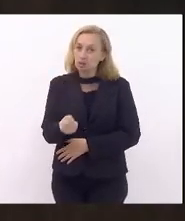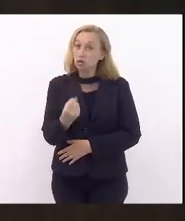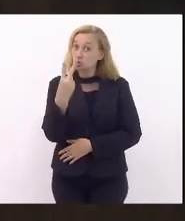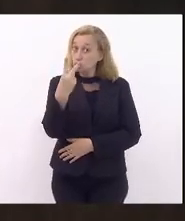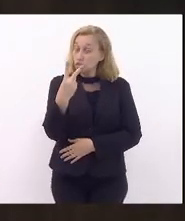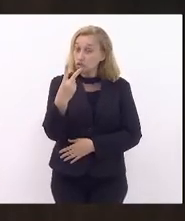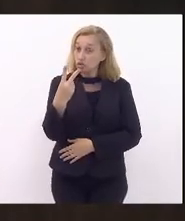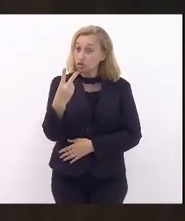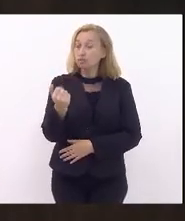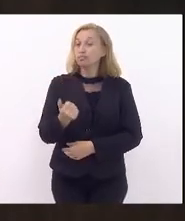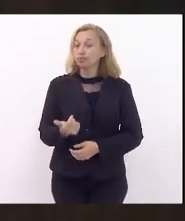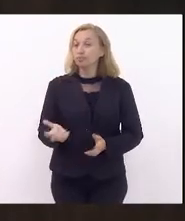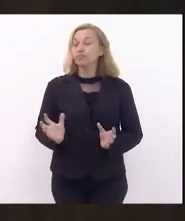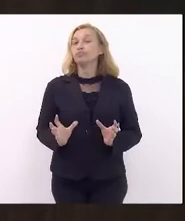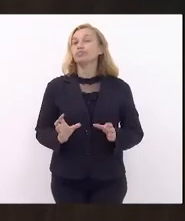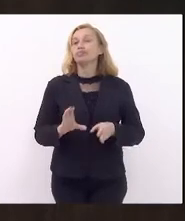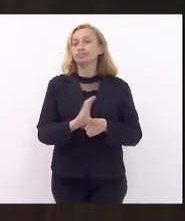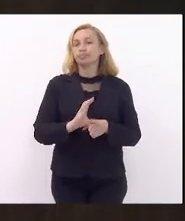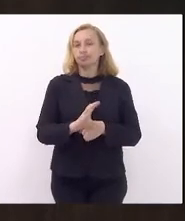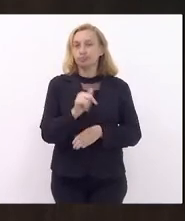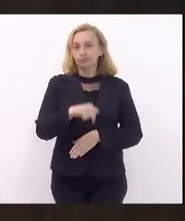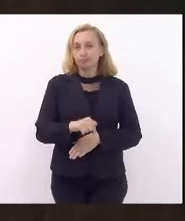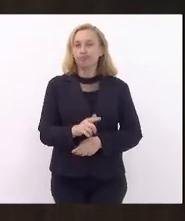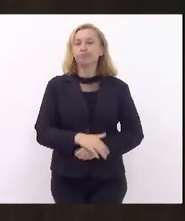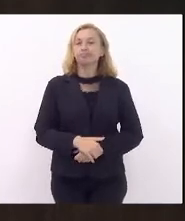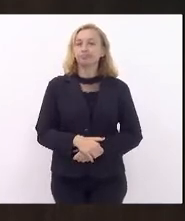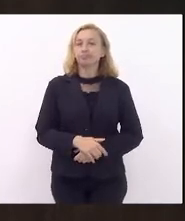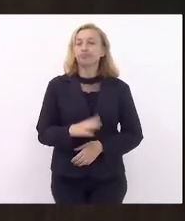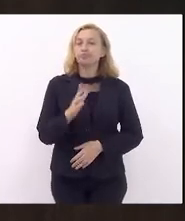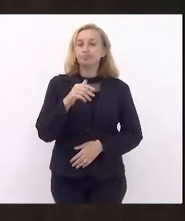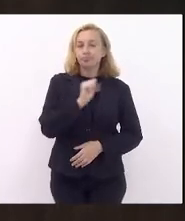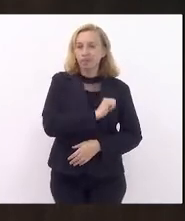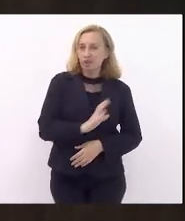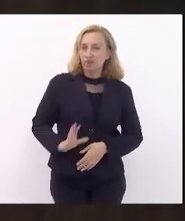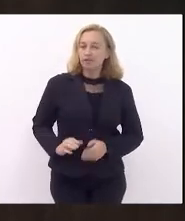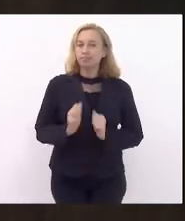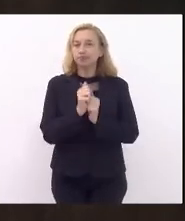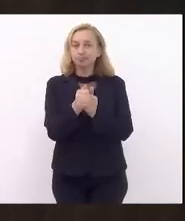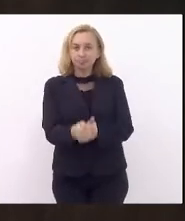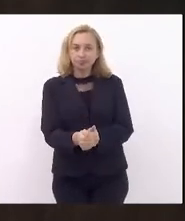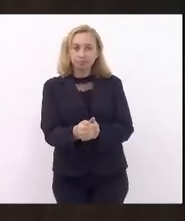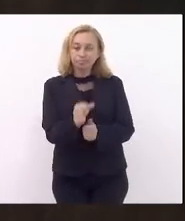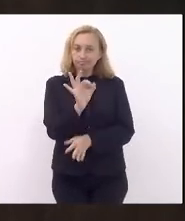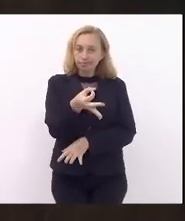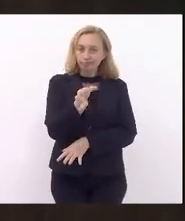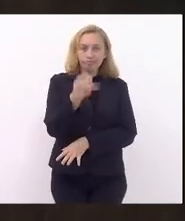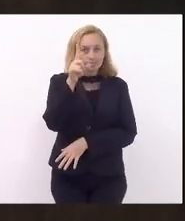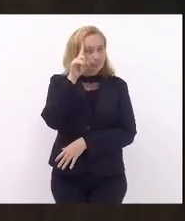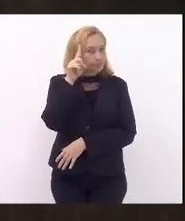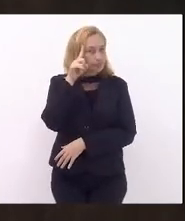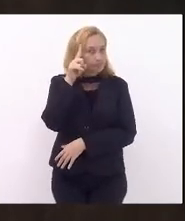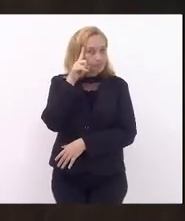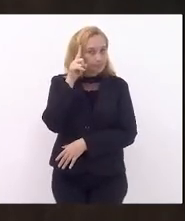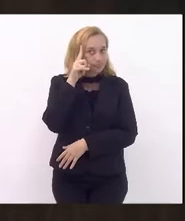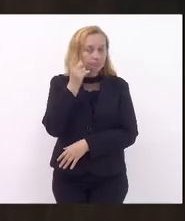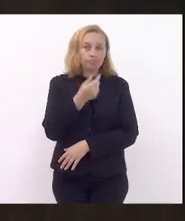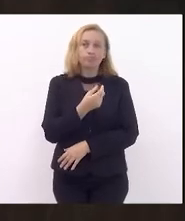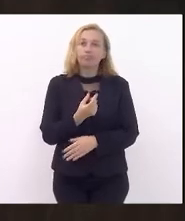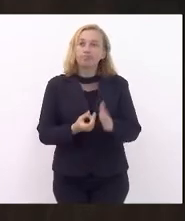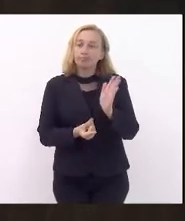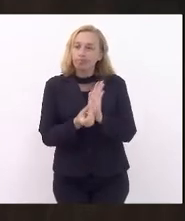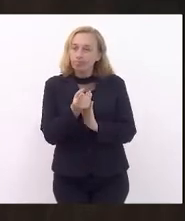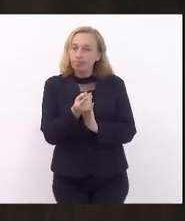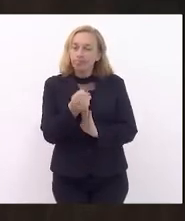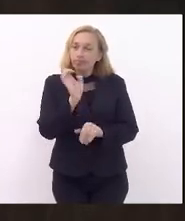favoráveis na esfera do conselho supervisor aqui, que como disse o André, é quem acompanha regularmente a execução do orçamento estadual,